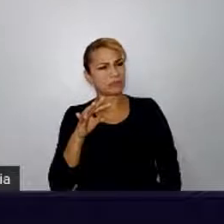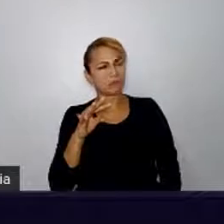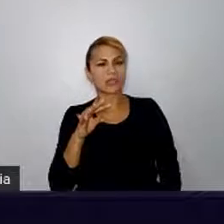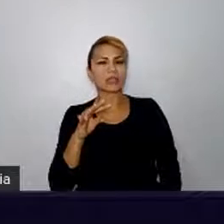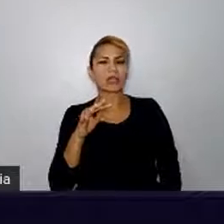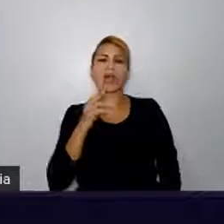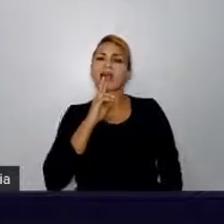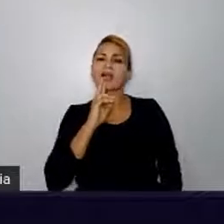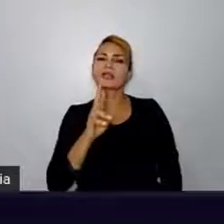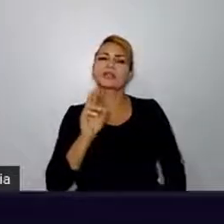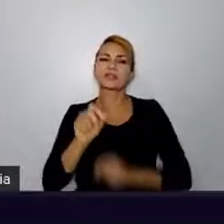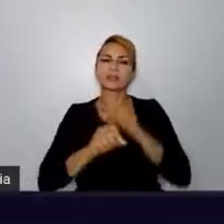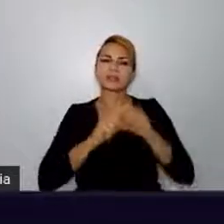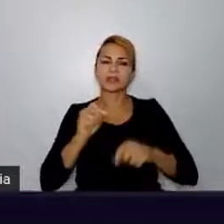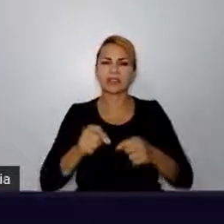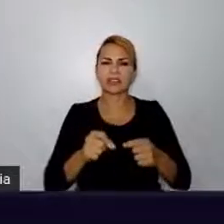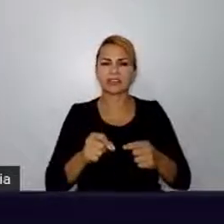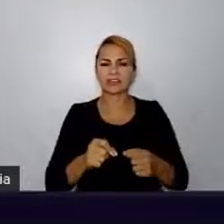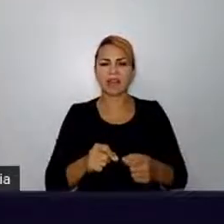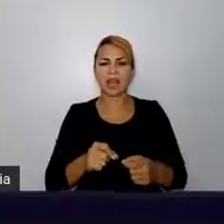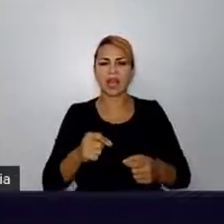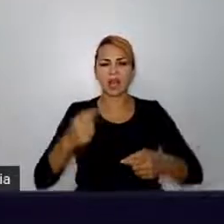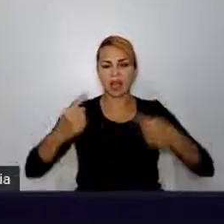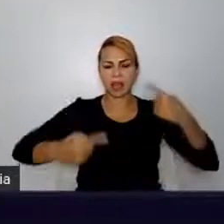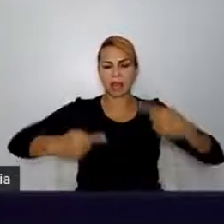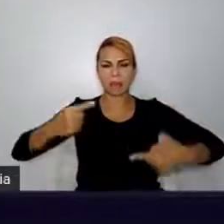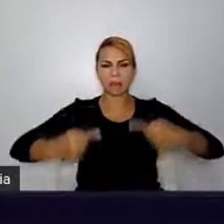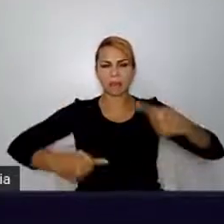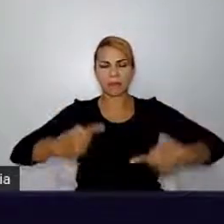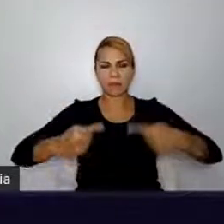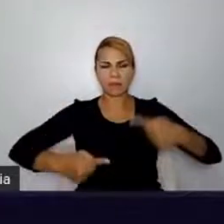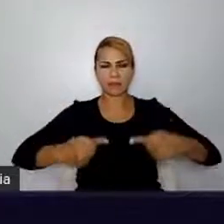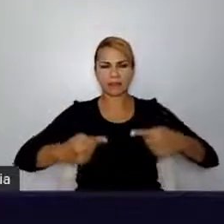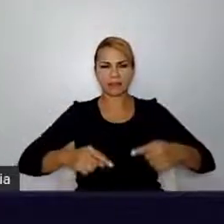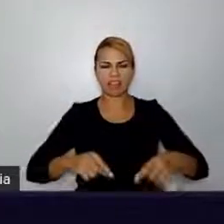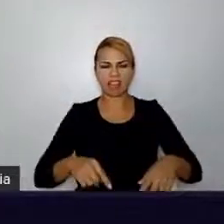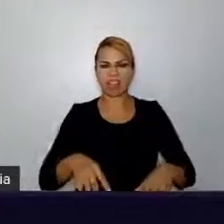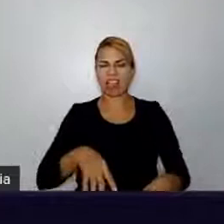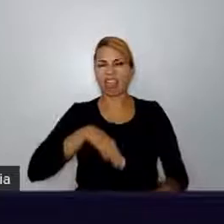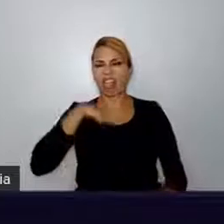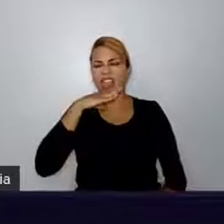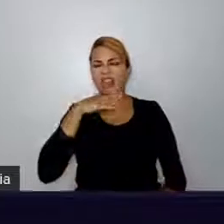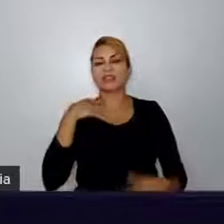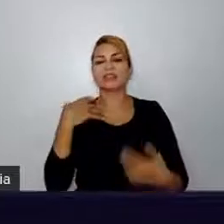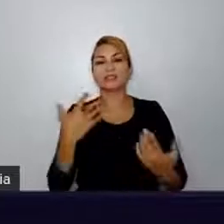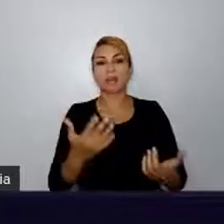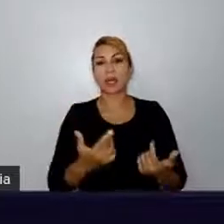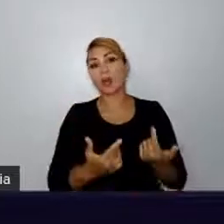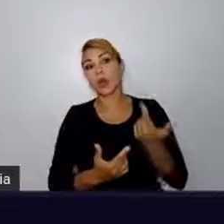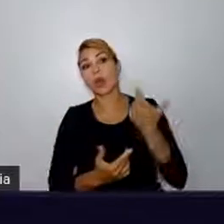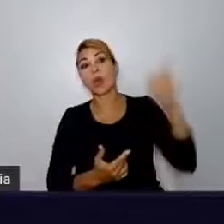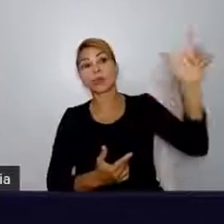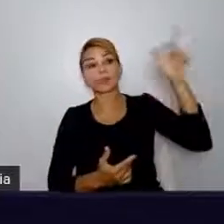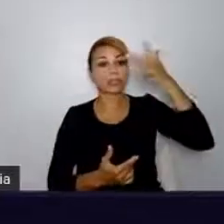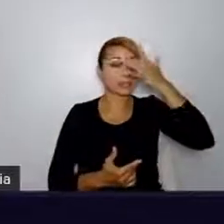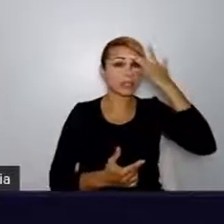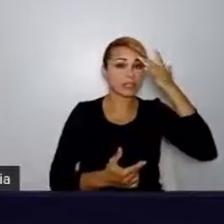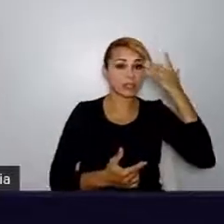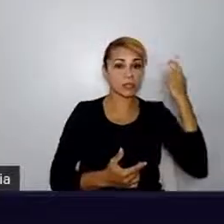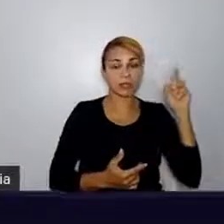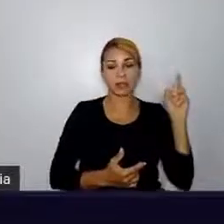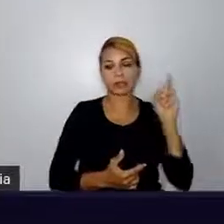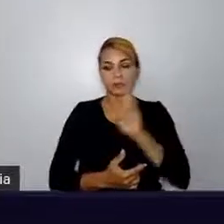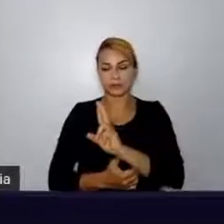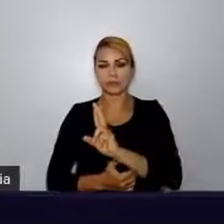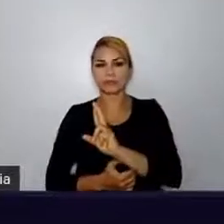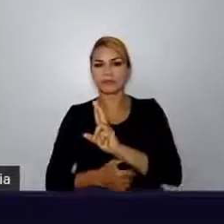Aí, um amigo meu respondeu a essa resposta da pessoa, de maneira bastante educada, perguntando se acompanhar o